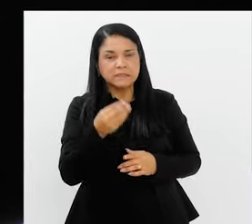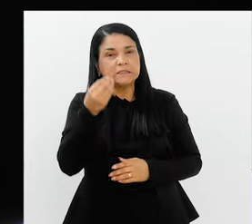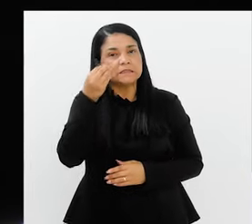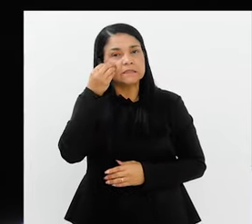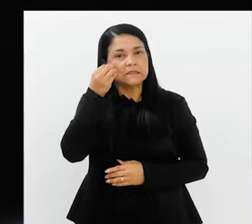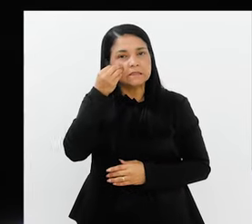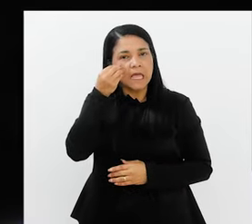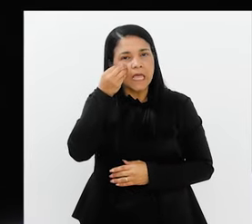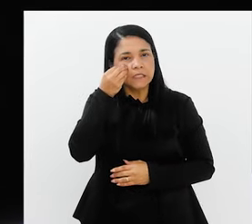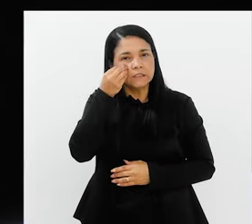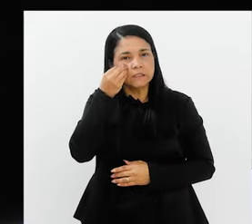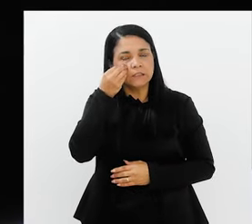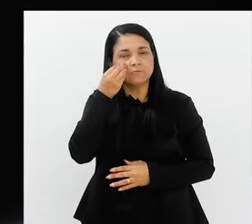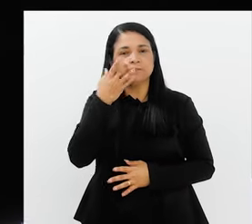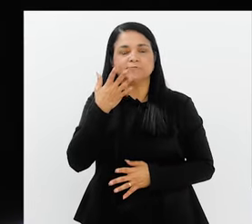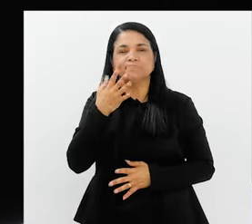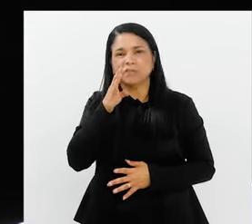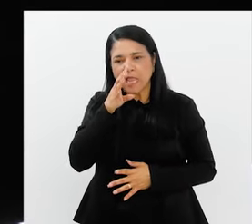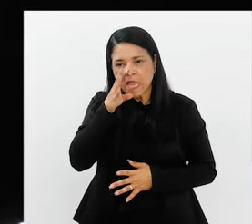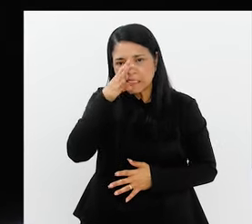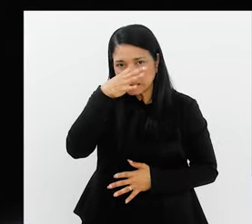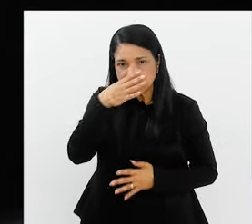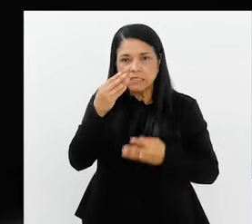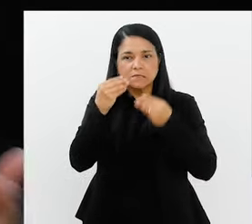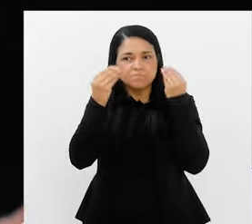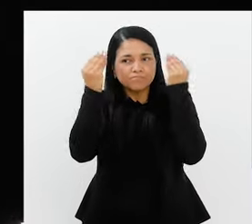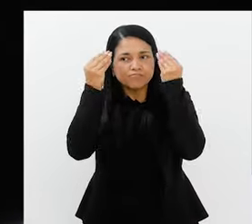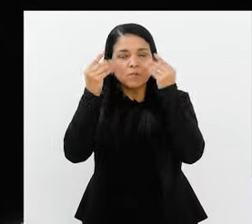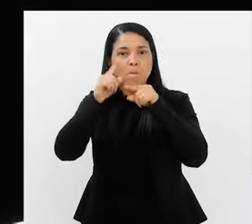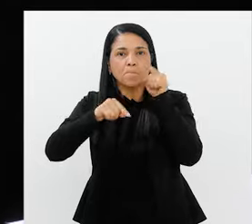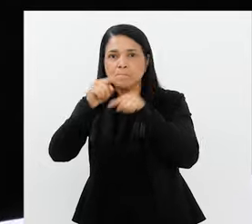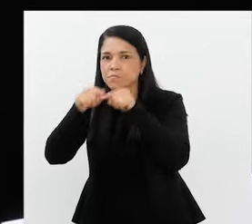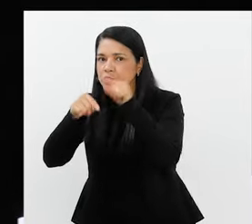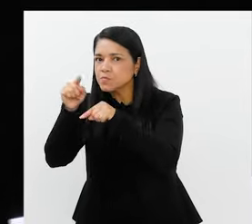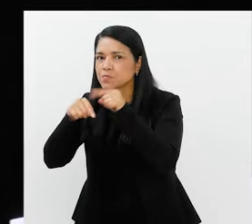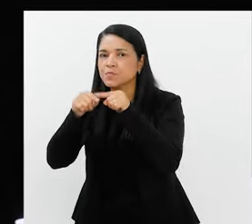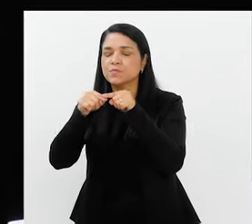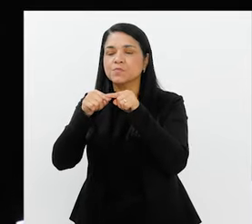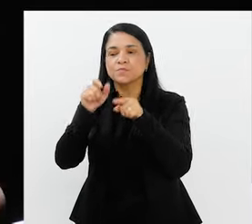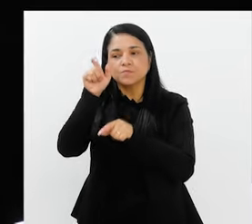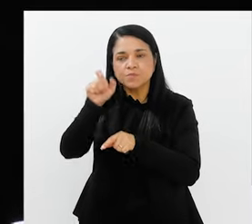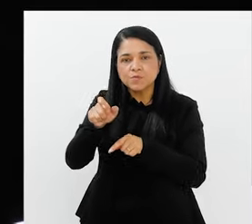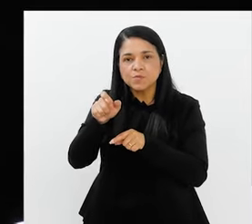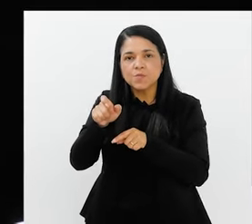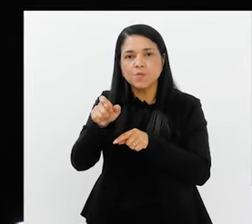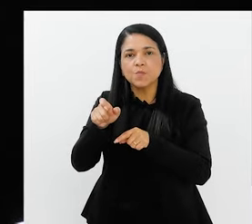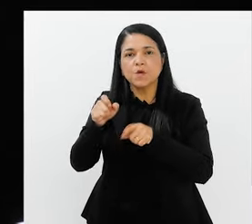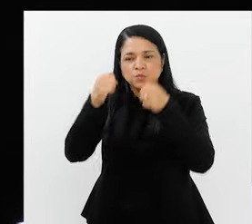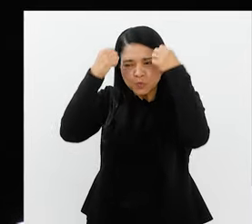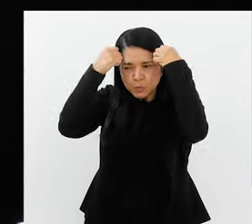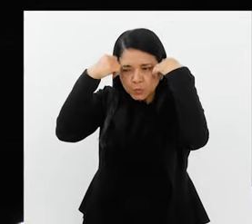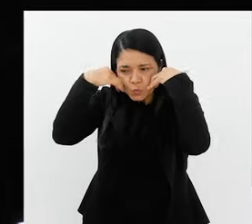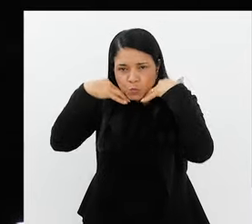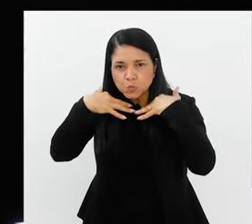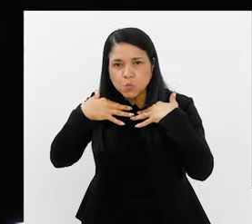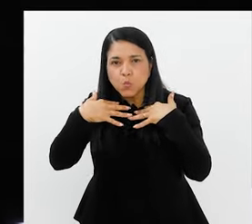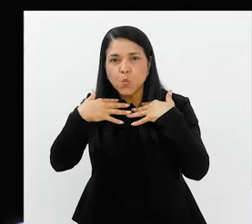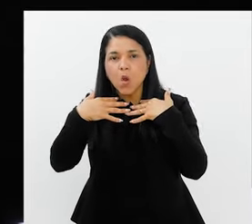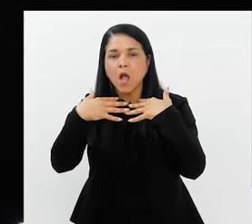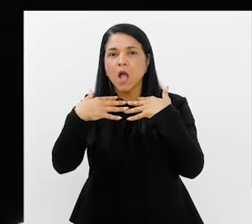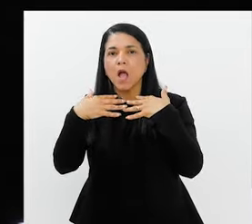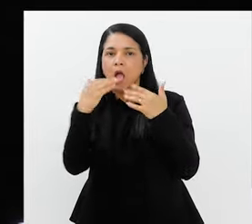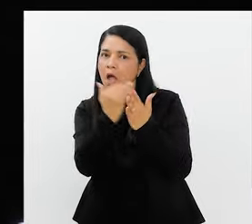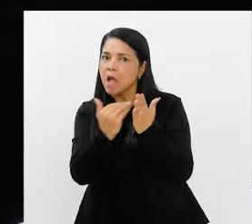teste de resistência de maquiagem, de resistência de produto, para saber se aquela pessoa é